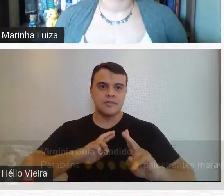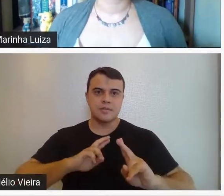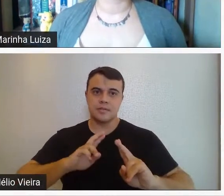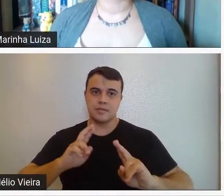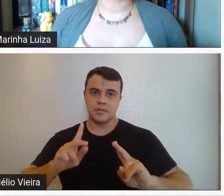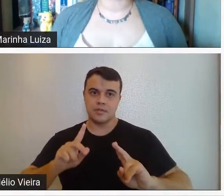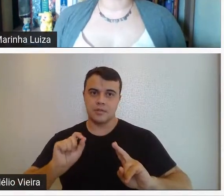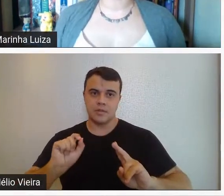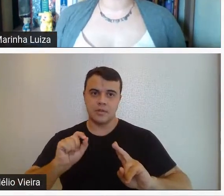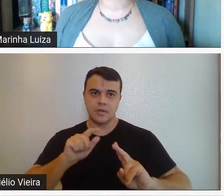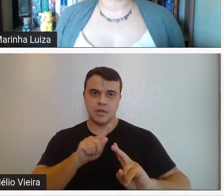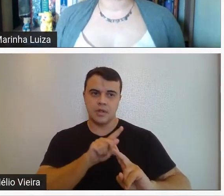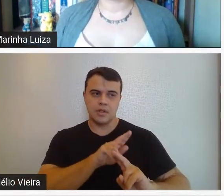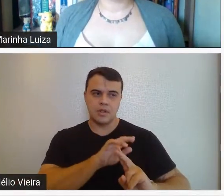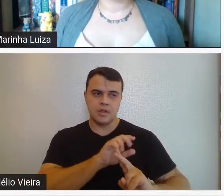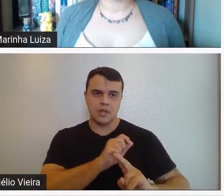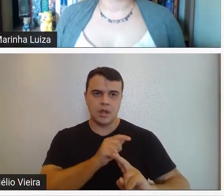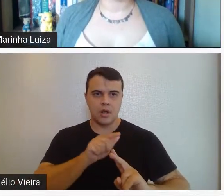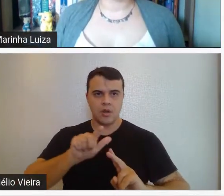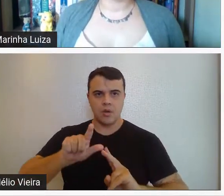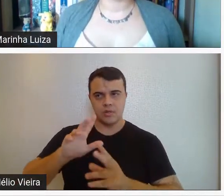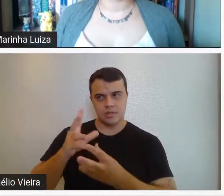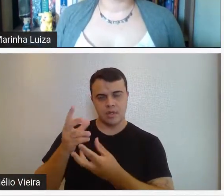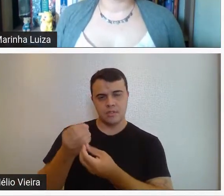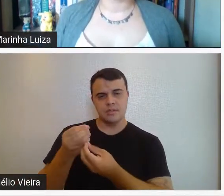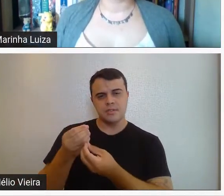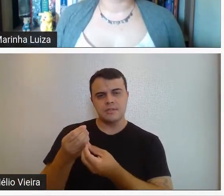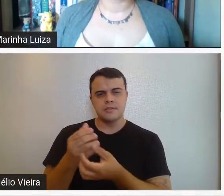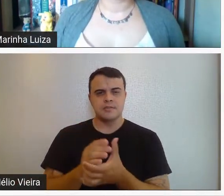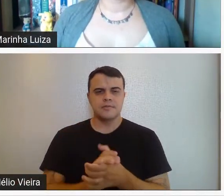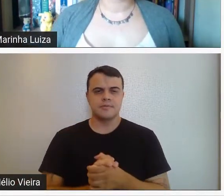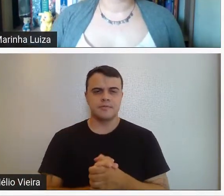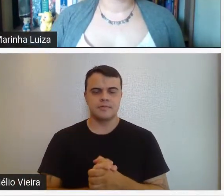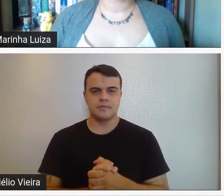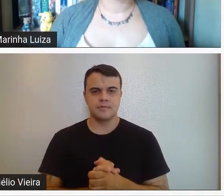pouco Guignard de outros artistas dessa época?